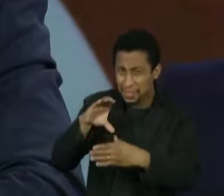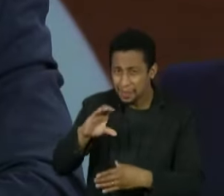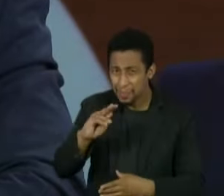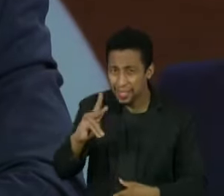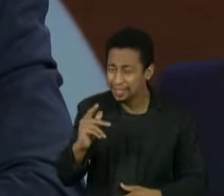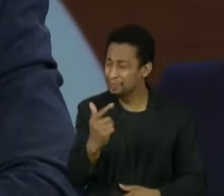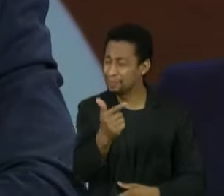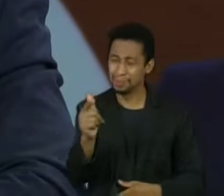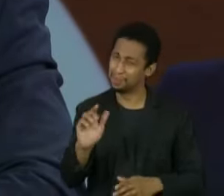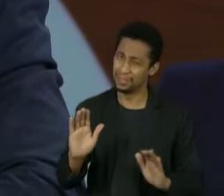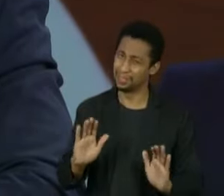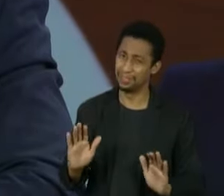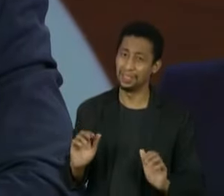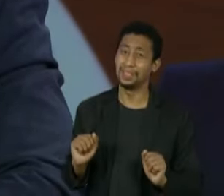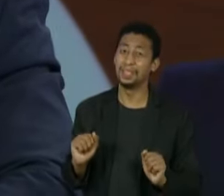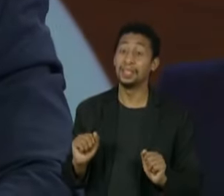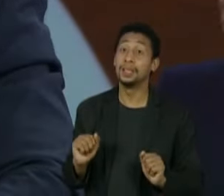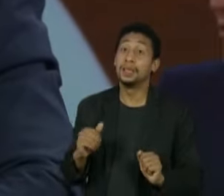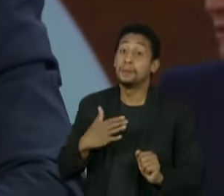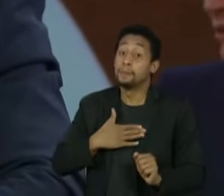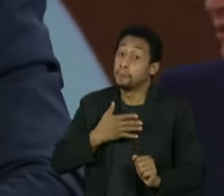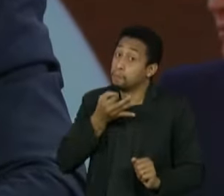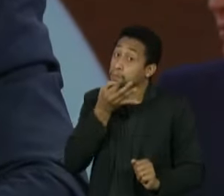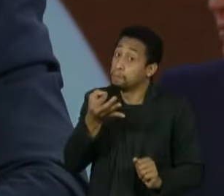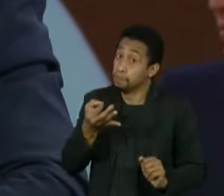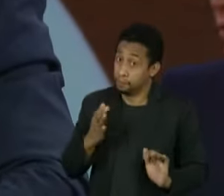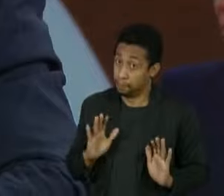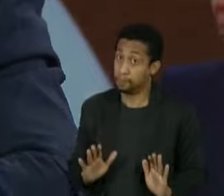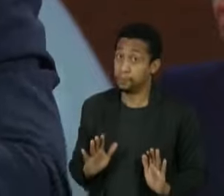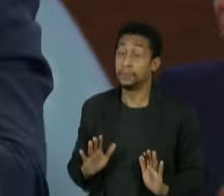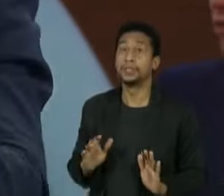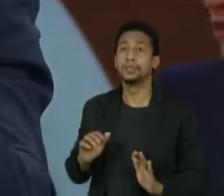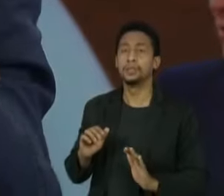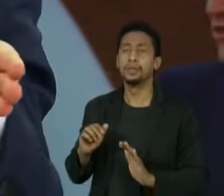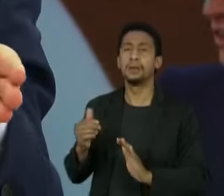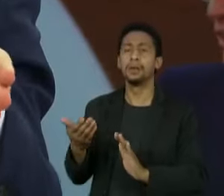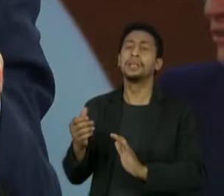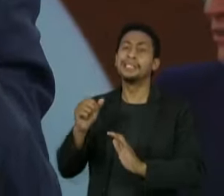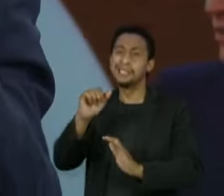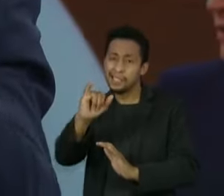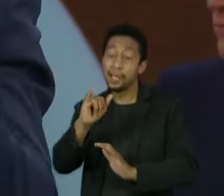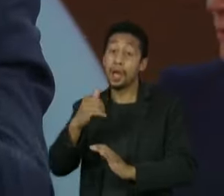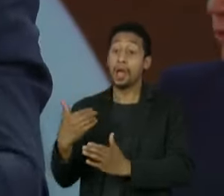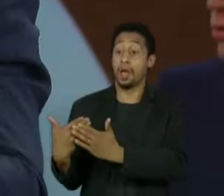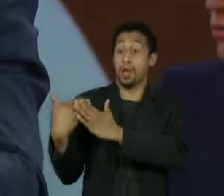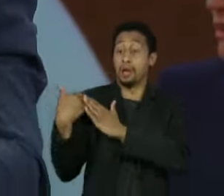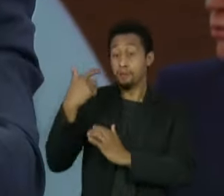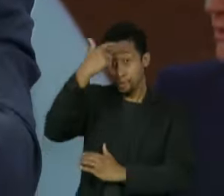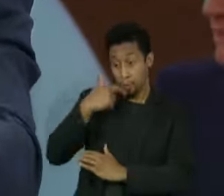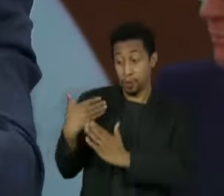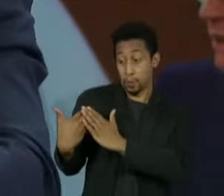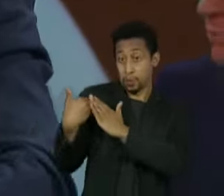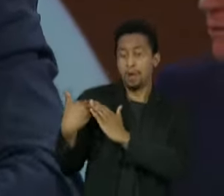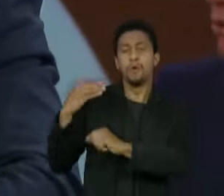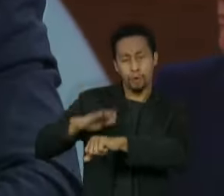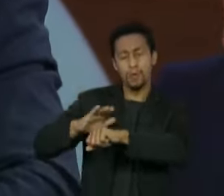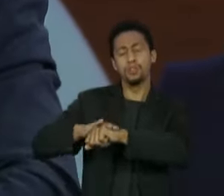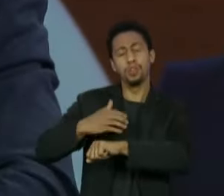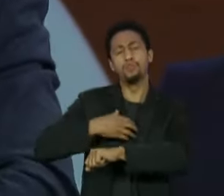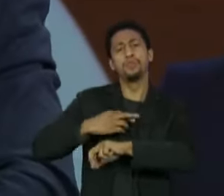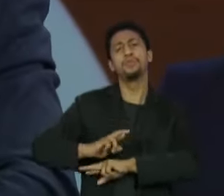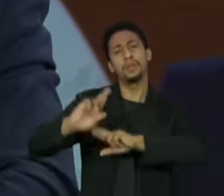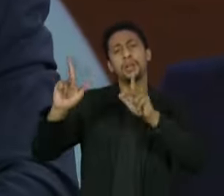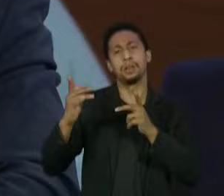eu tenho algumas colocações que eu faria de forma diferente, uma condução de uma CPI, porque uma